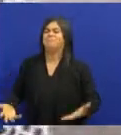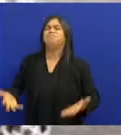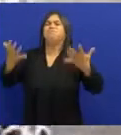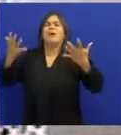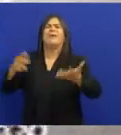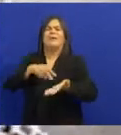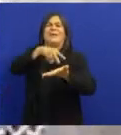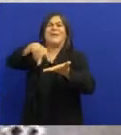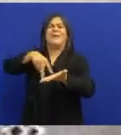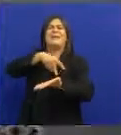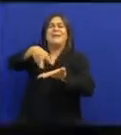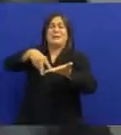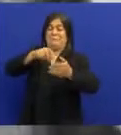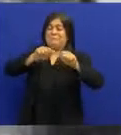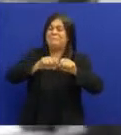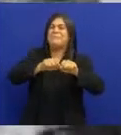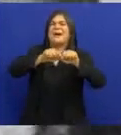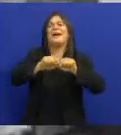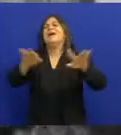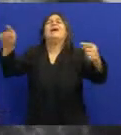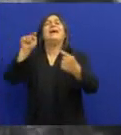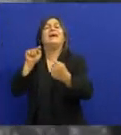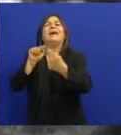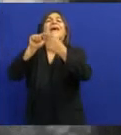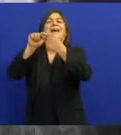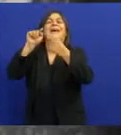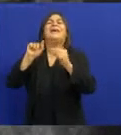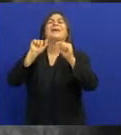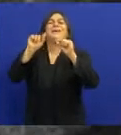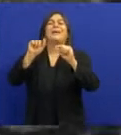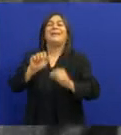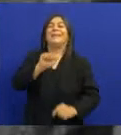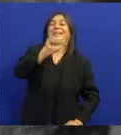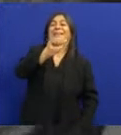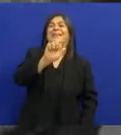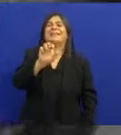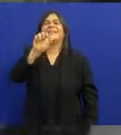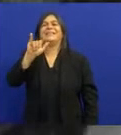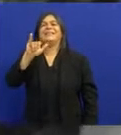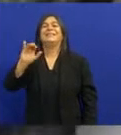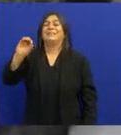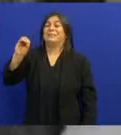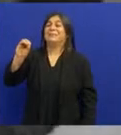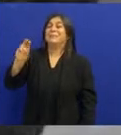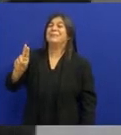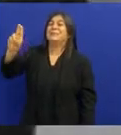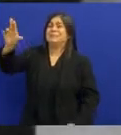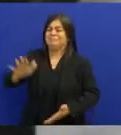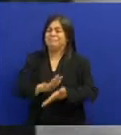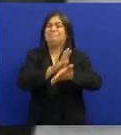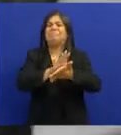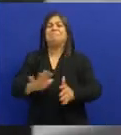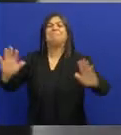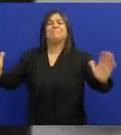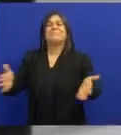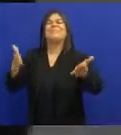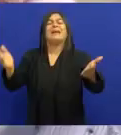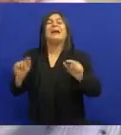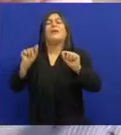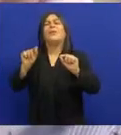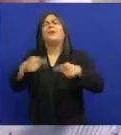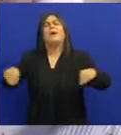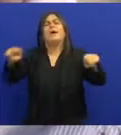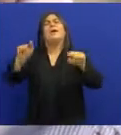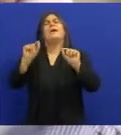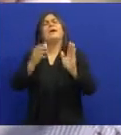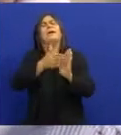De férias E pulava Que sobe Uma guariba E gritava A R I O Y E